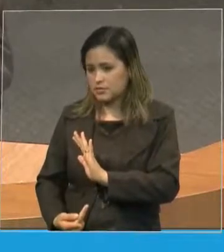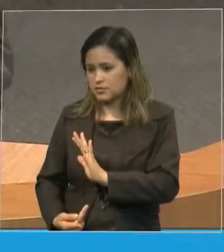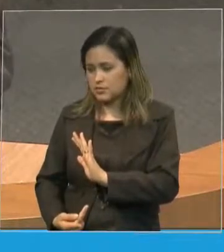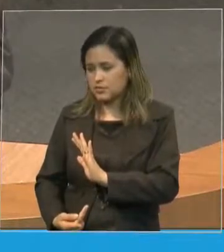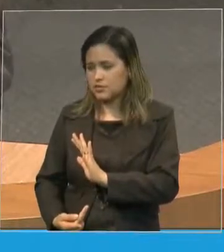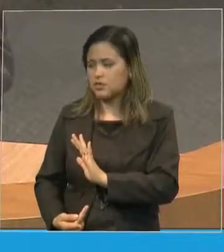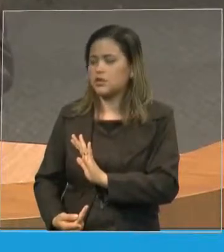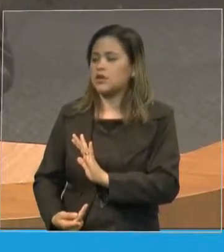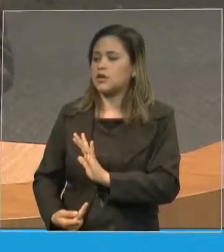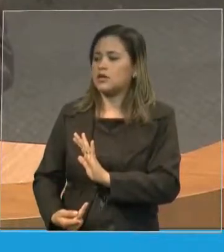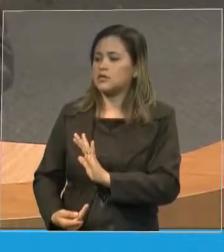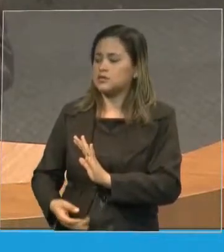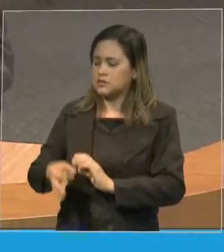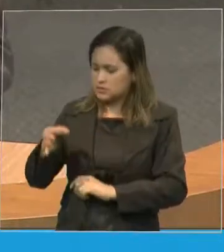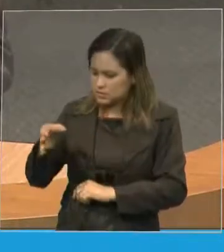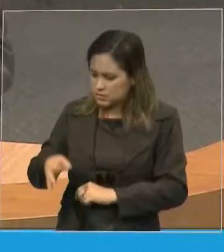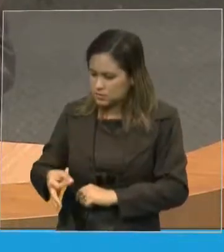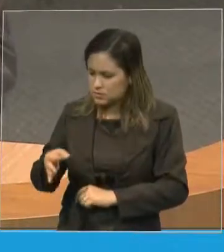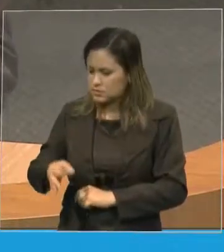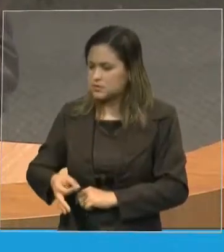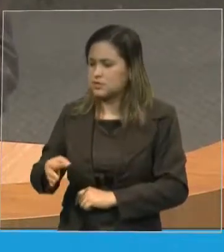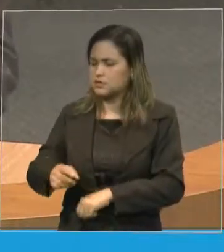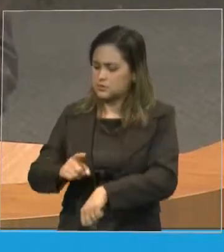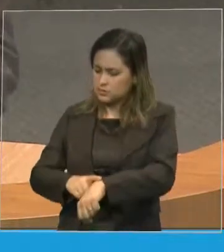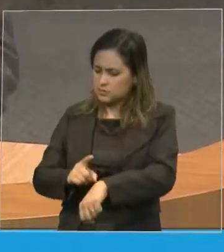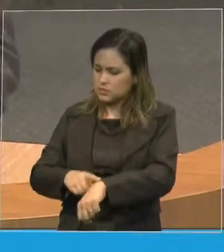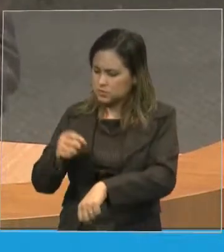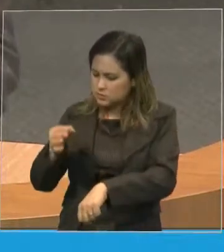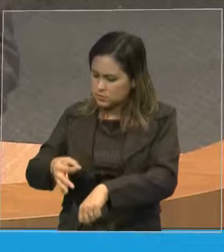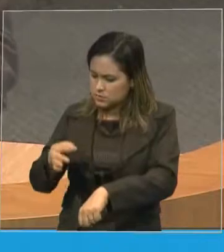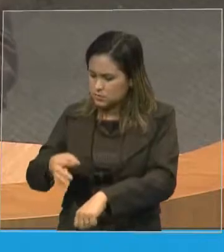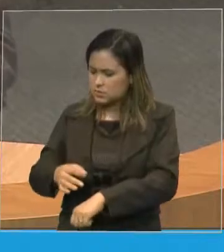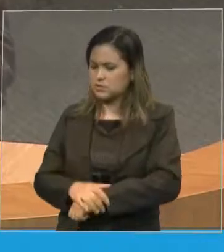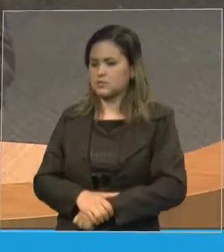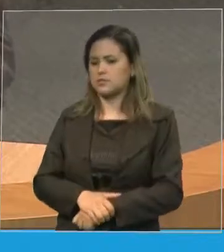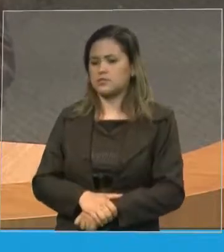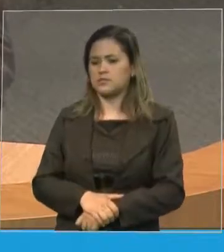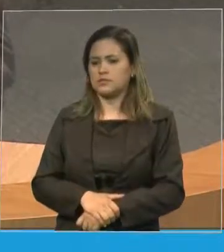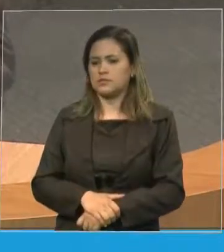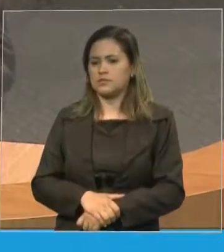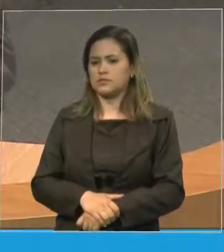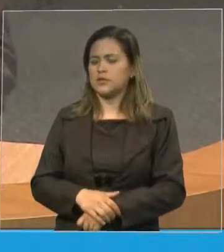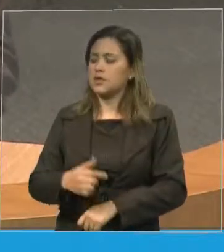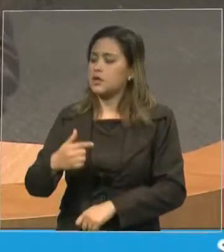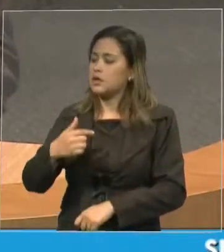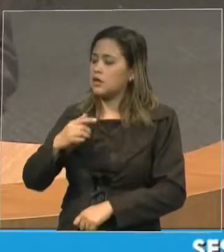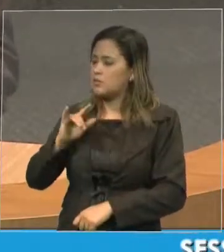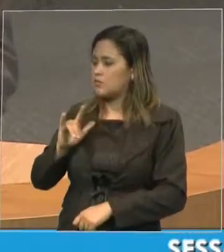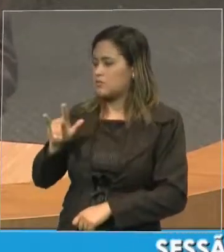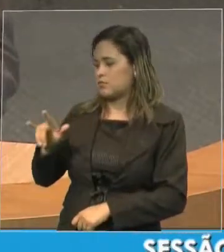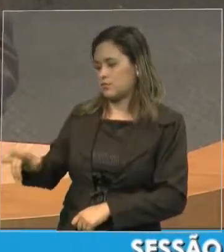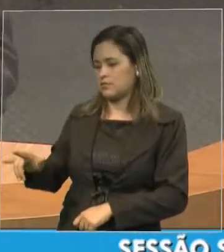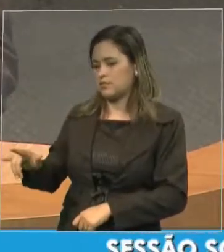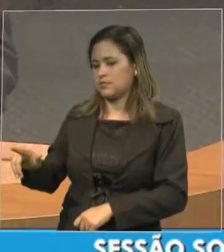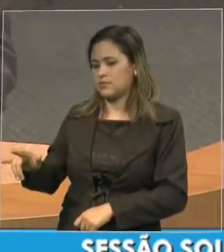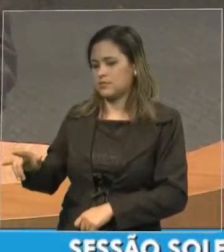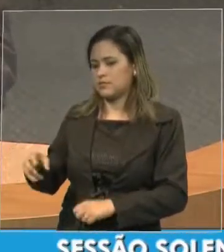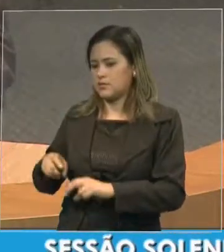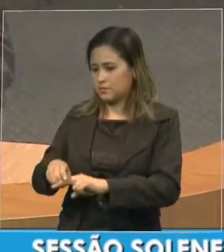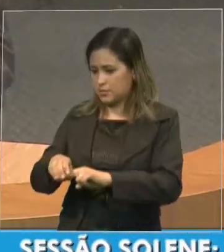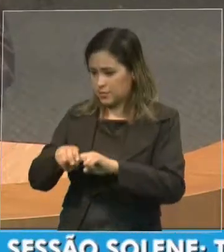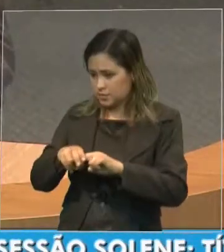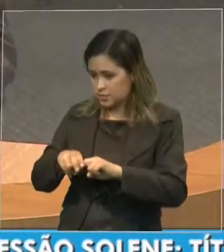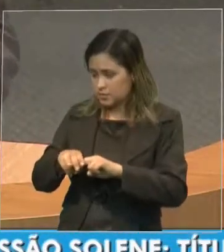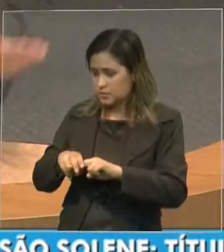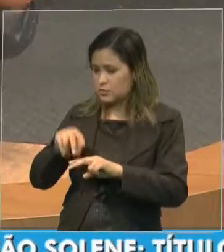fala para este homem que ainda eu amo é por isso que eu te trouxe aqui